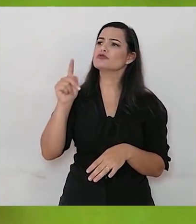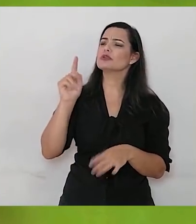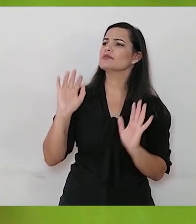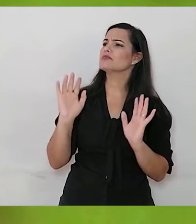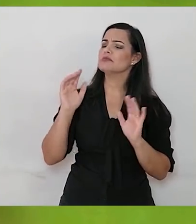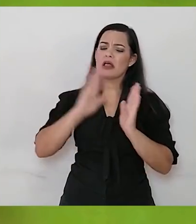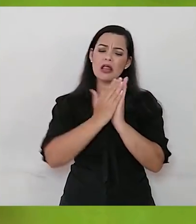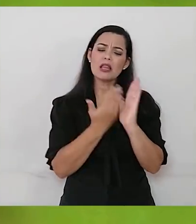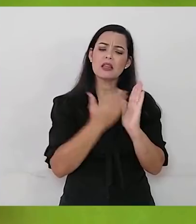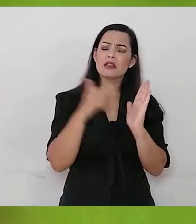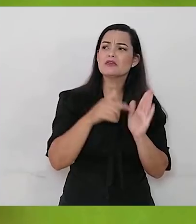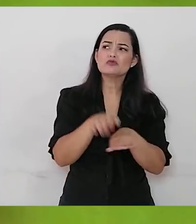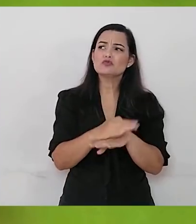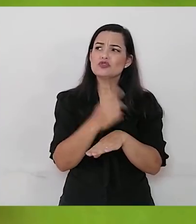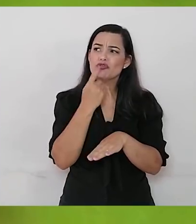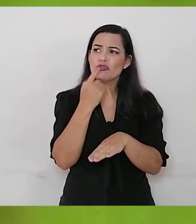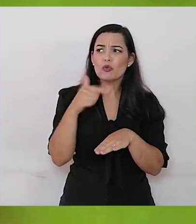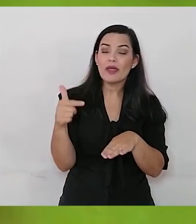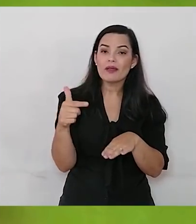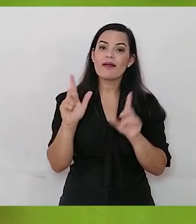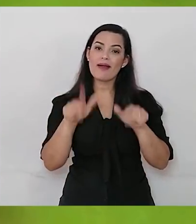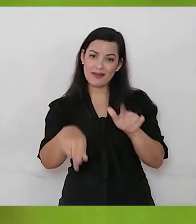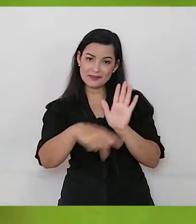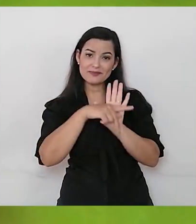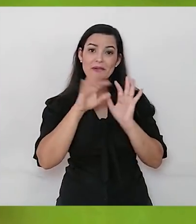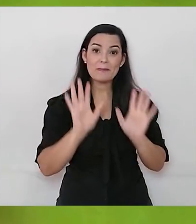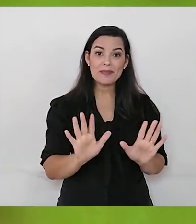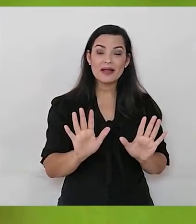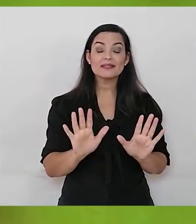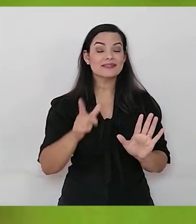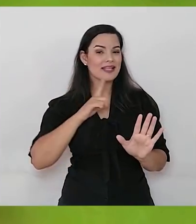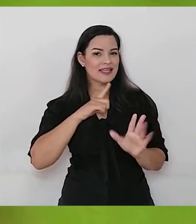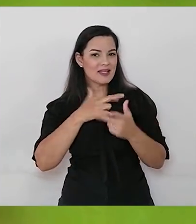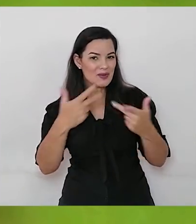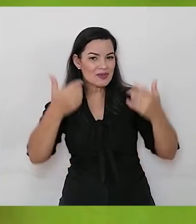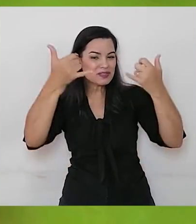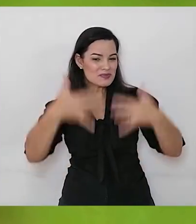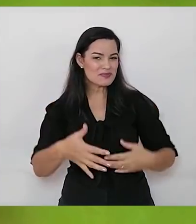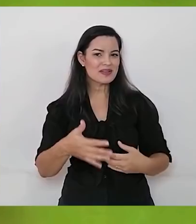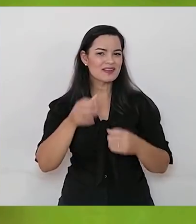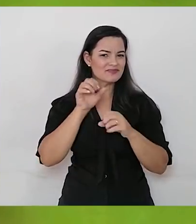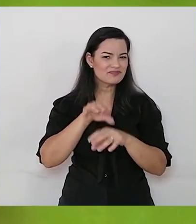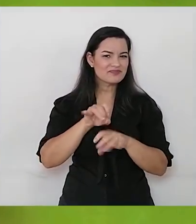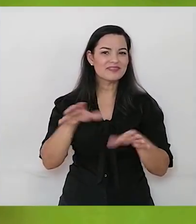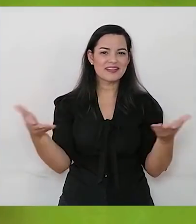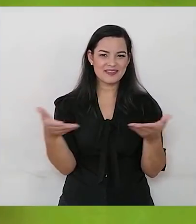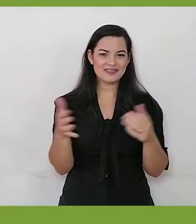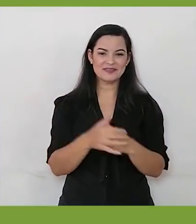não tem nenhuma joaninha. Sim, mas nós temos uma curiosidade para compartilhar com vocês.